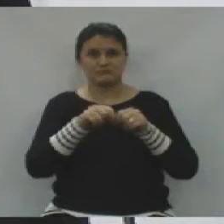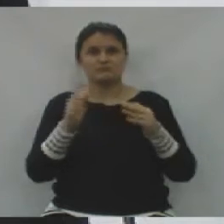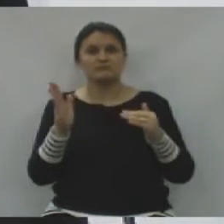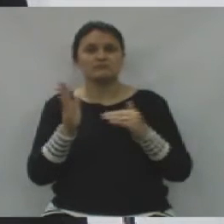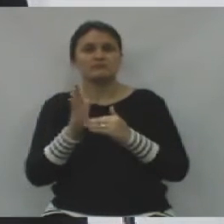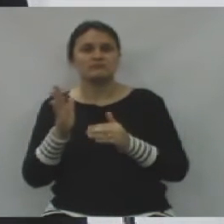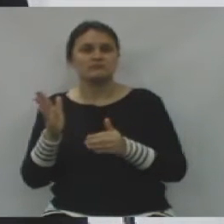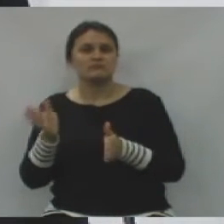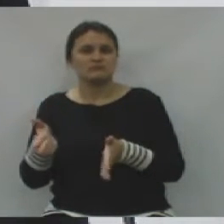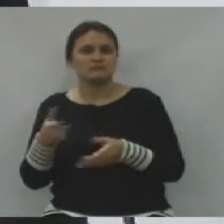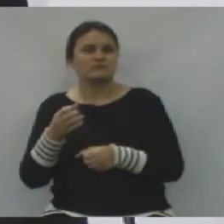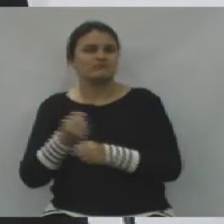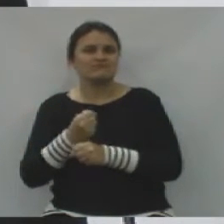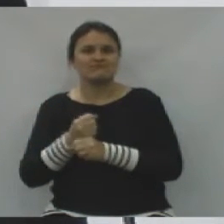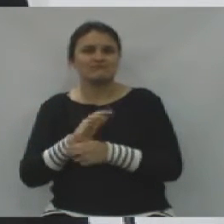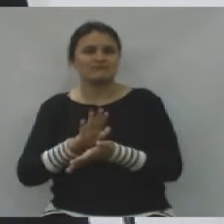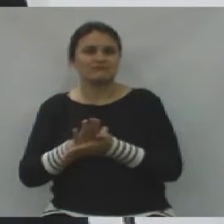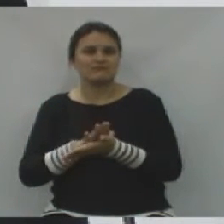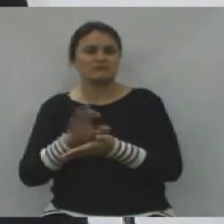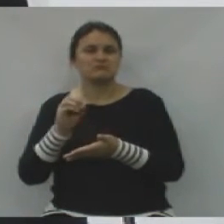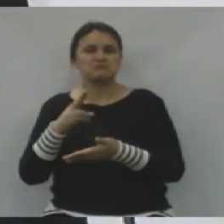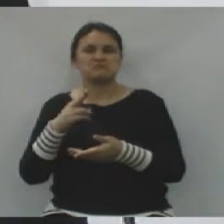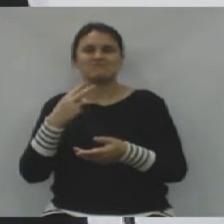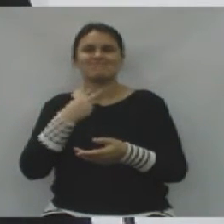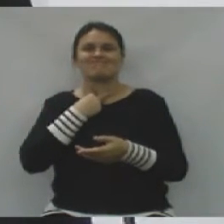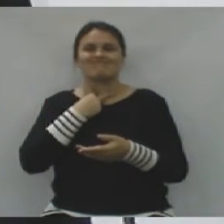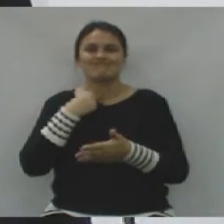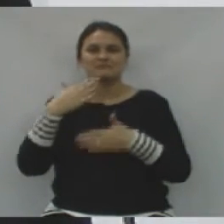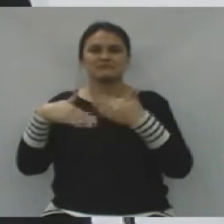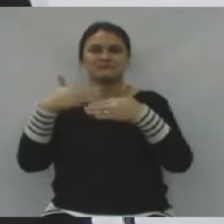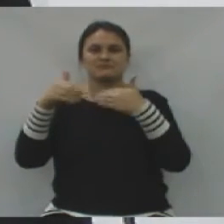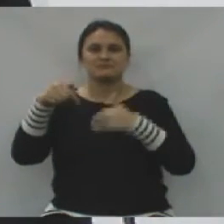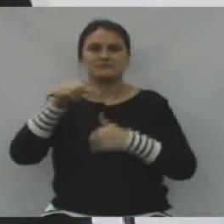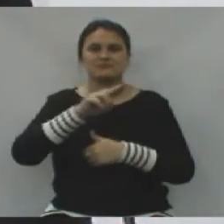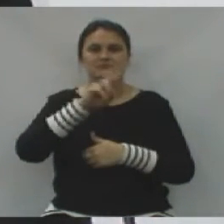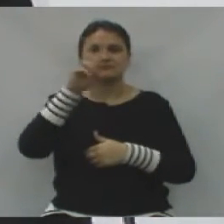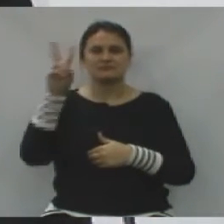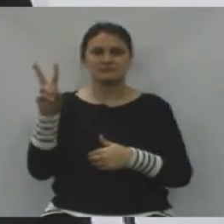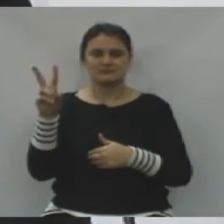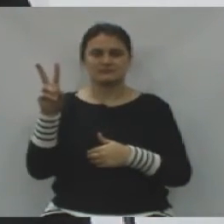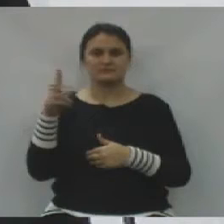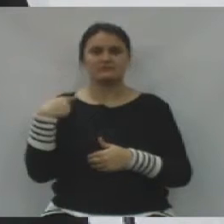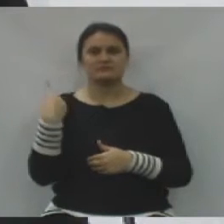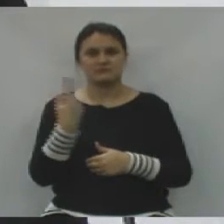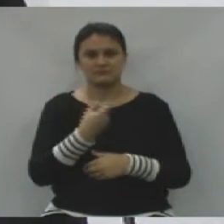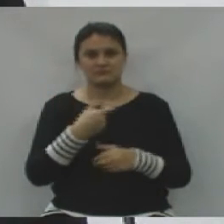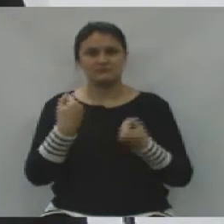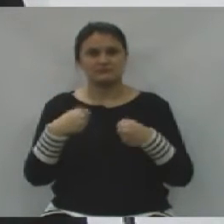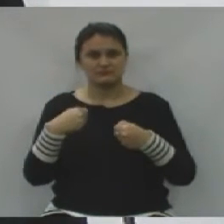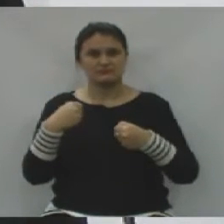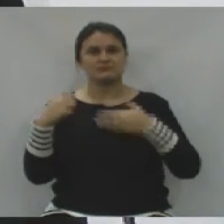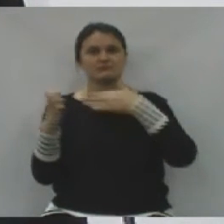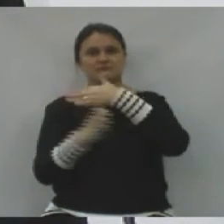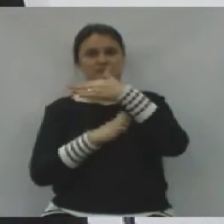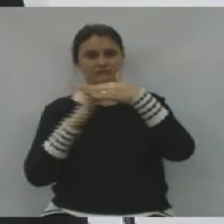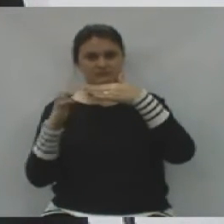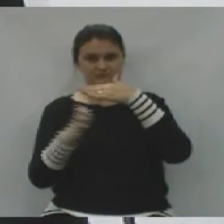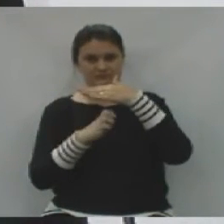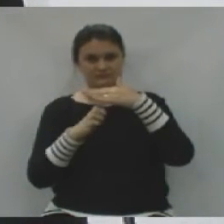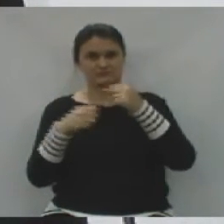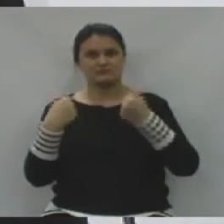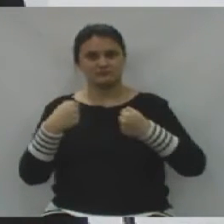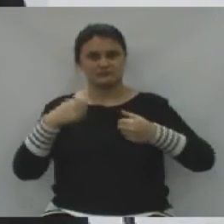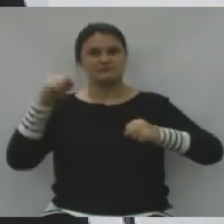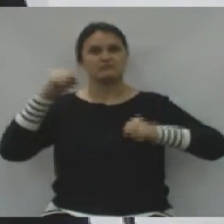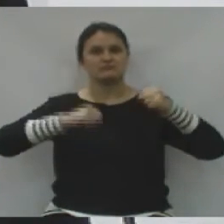Ou ainda, para impedir o desenvolvimento de União da Vitória? Nós precisamos de empresas, precisamos de